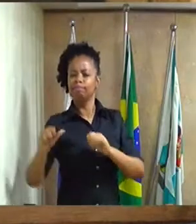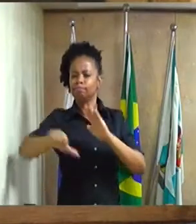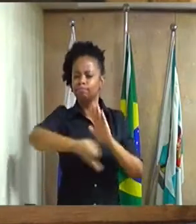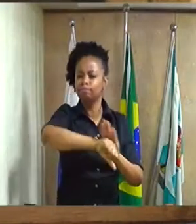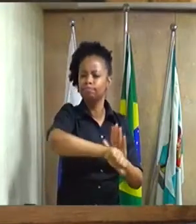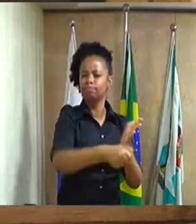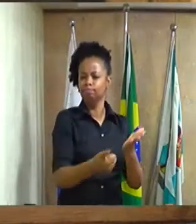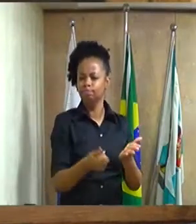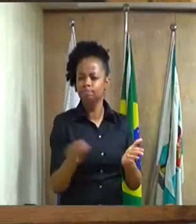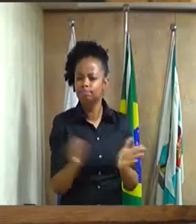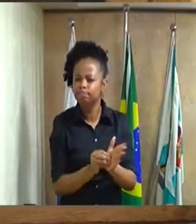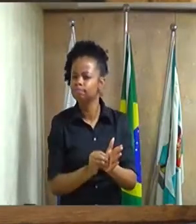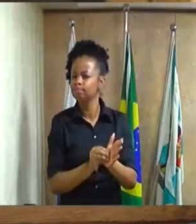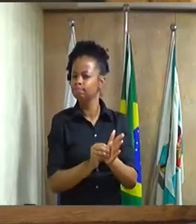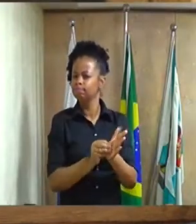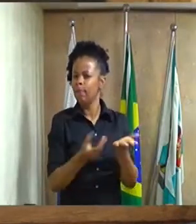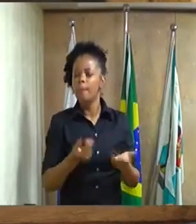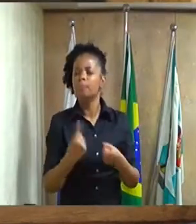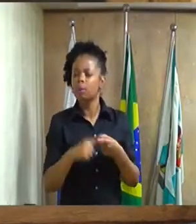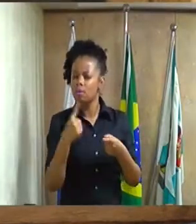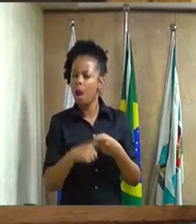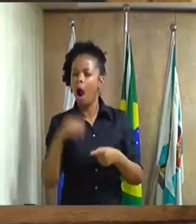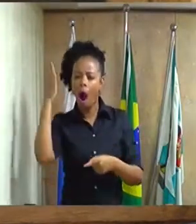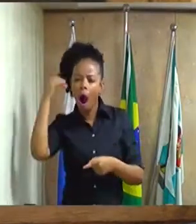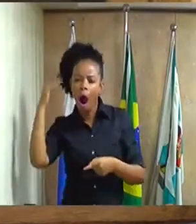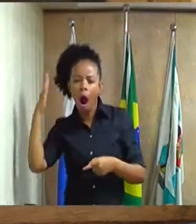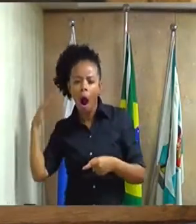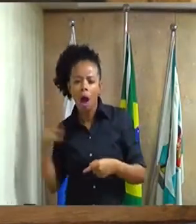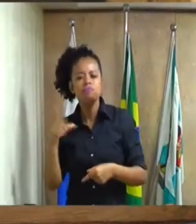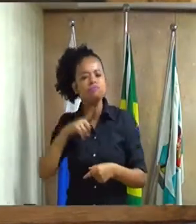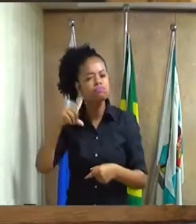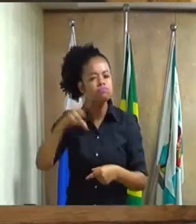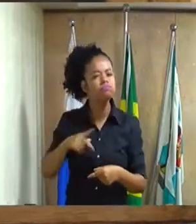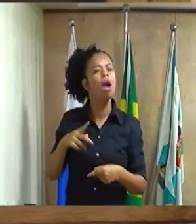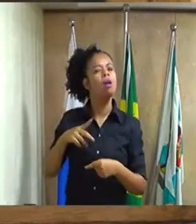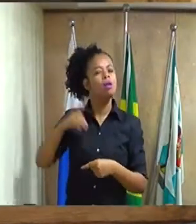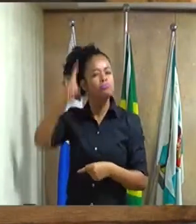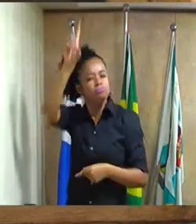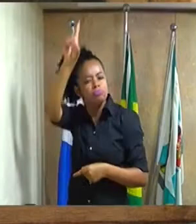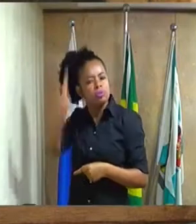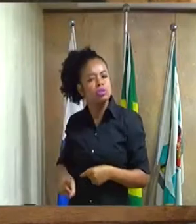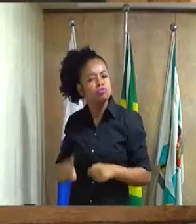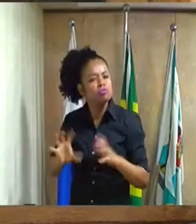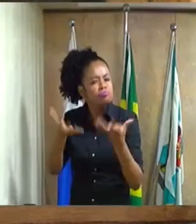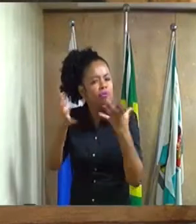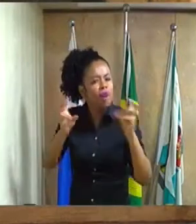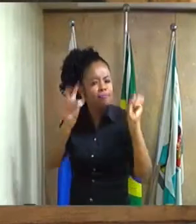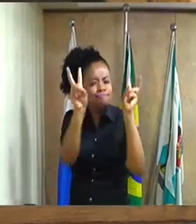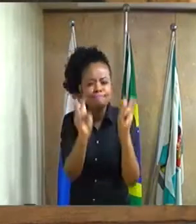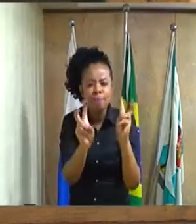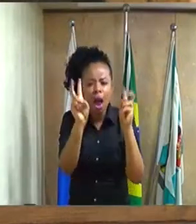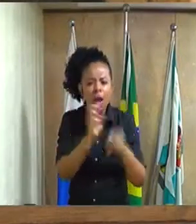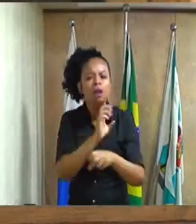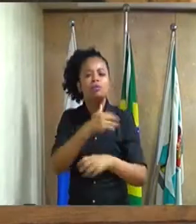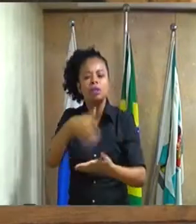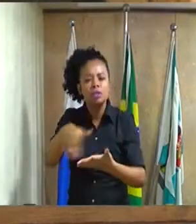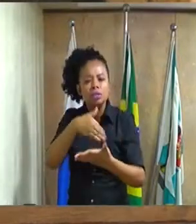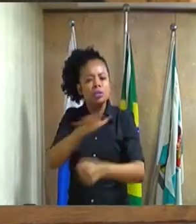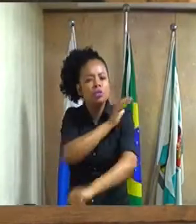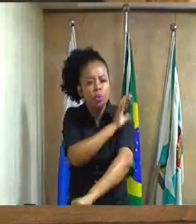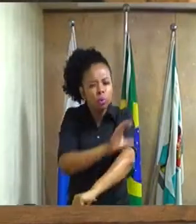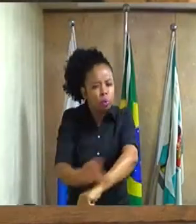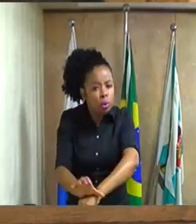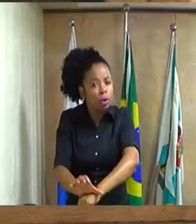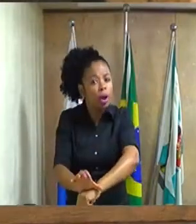Mas a fama que eu tenho desse diretor de eventos da Secretaria de Cultura é